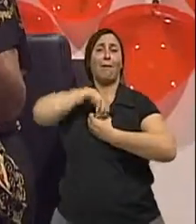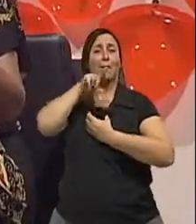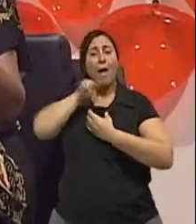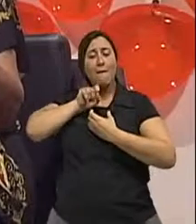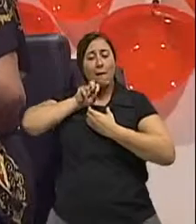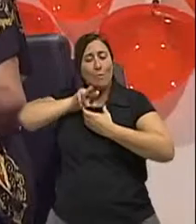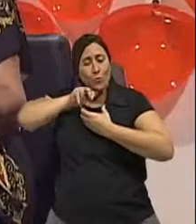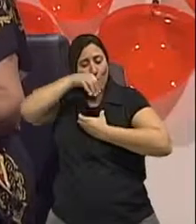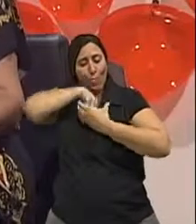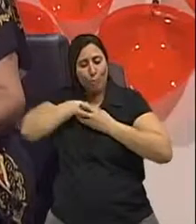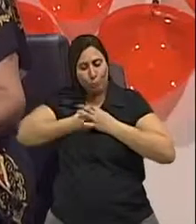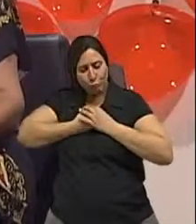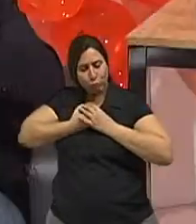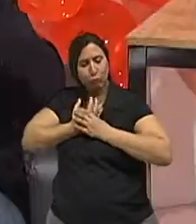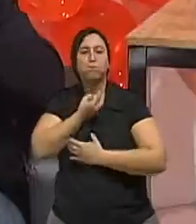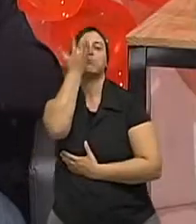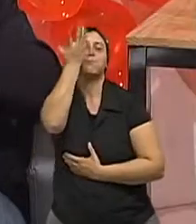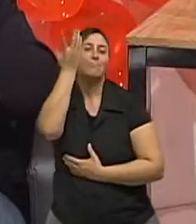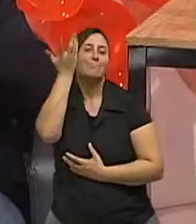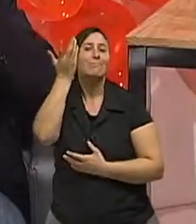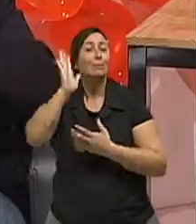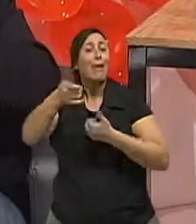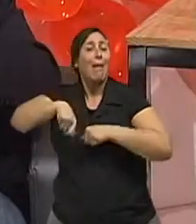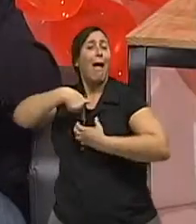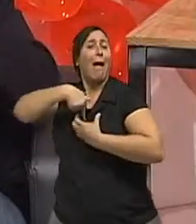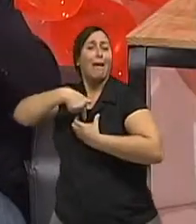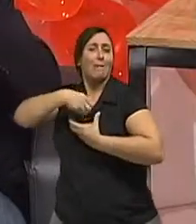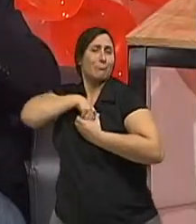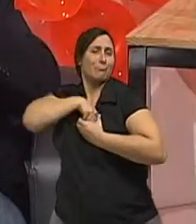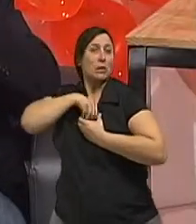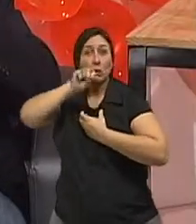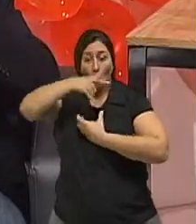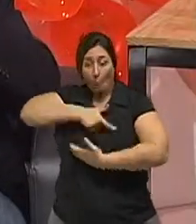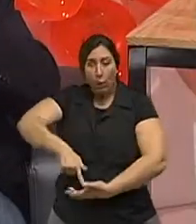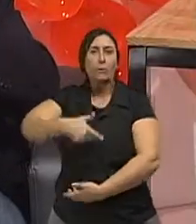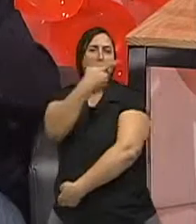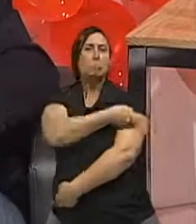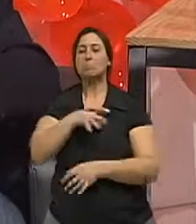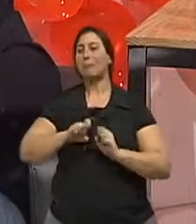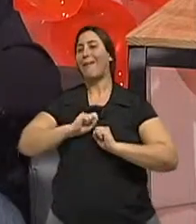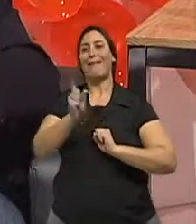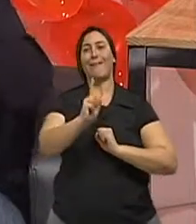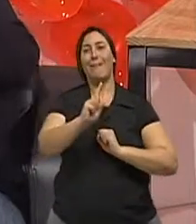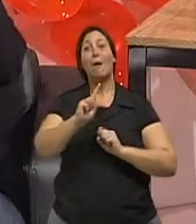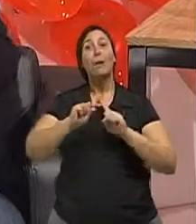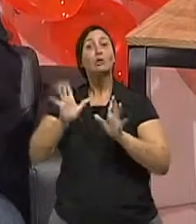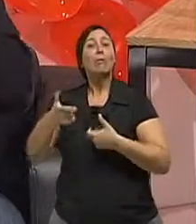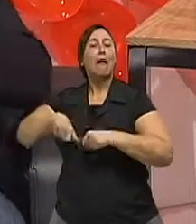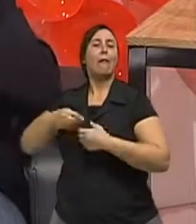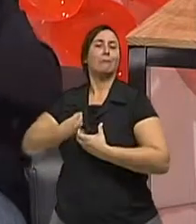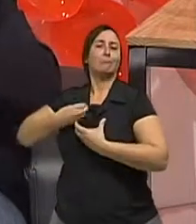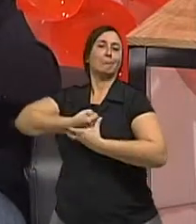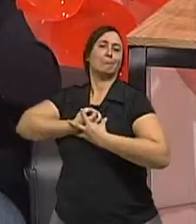mesmo sem ter se manifestado. A medicina hoje caminha em genética e em